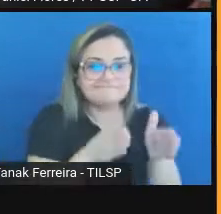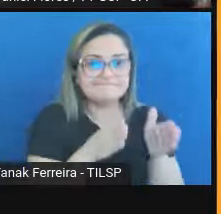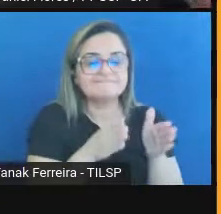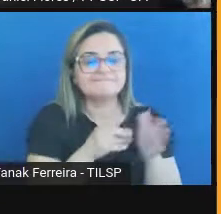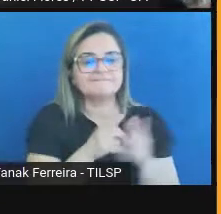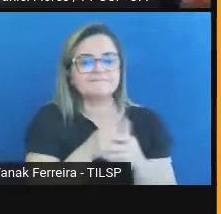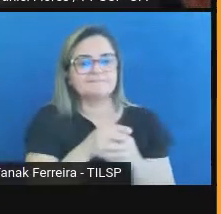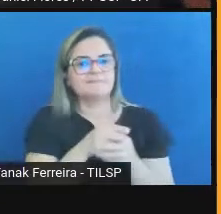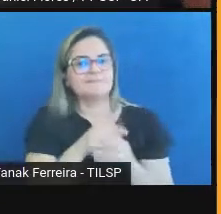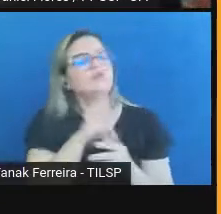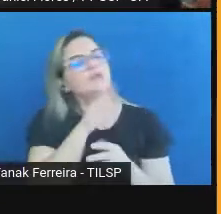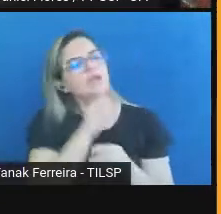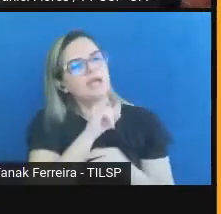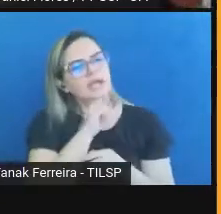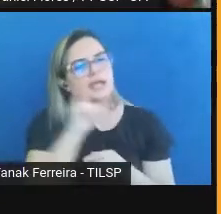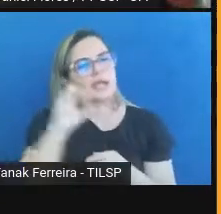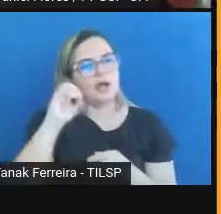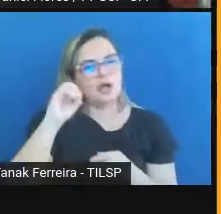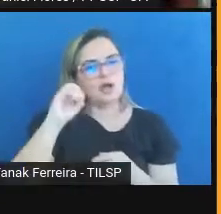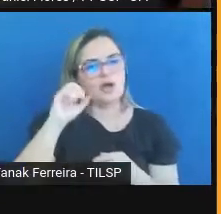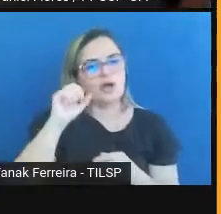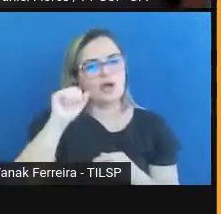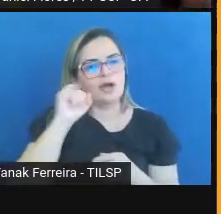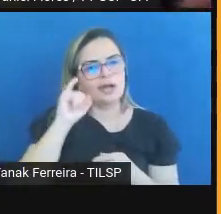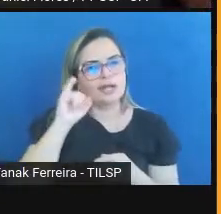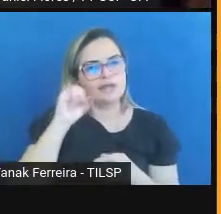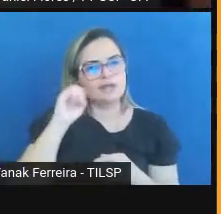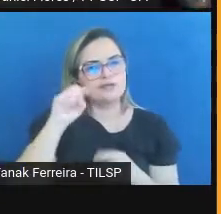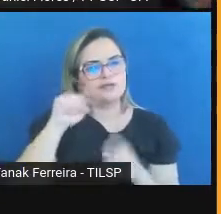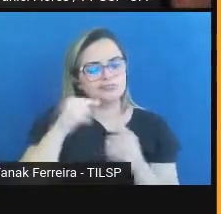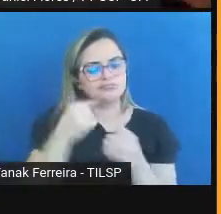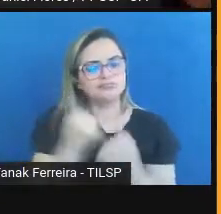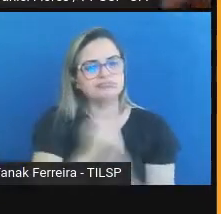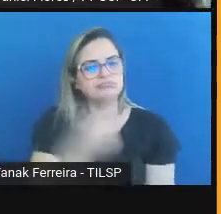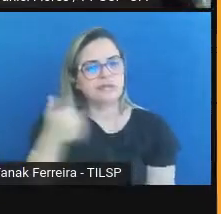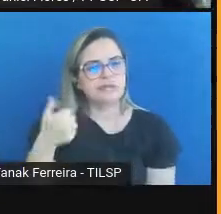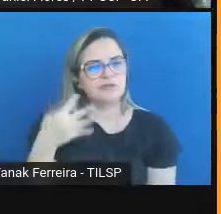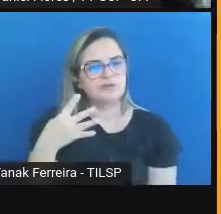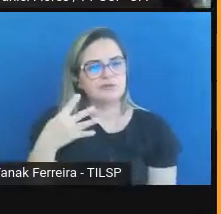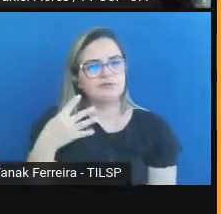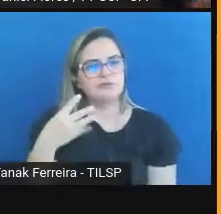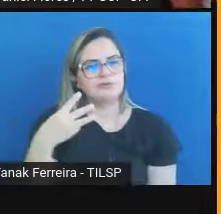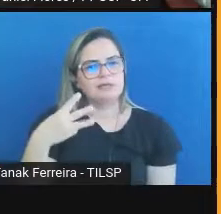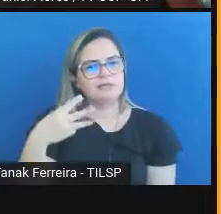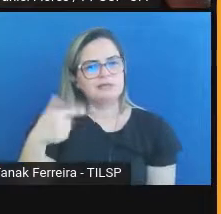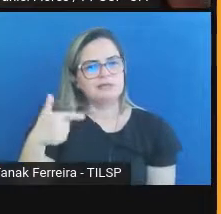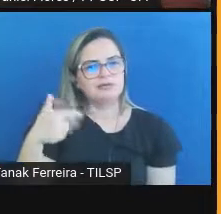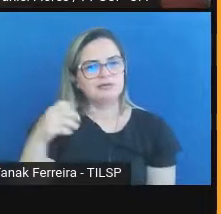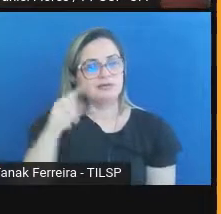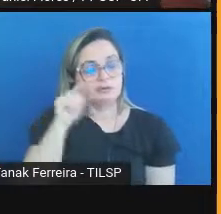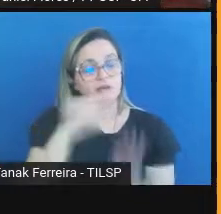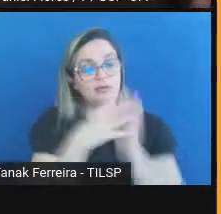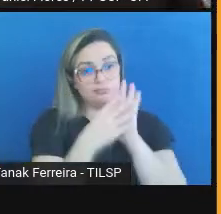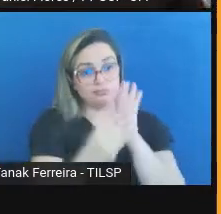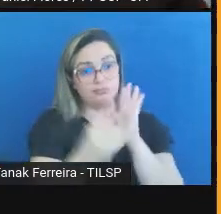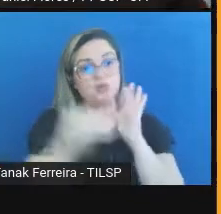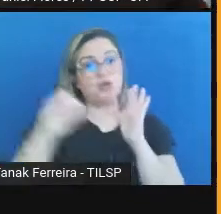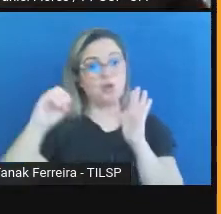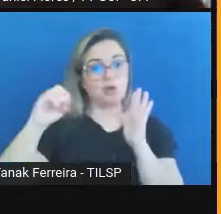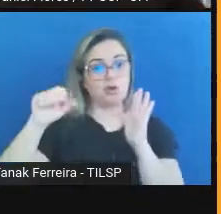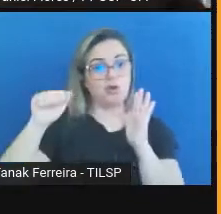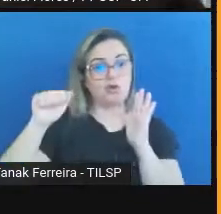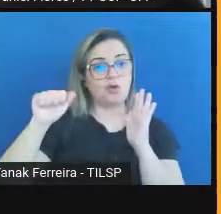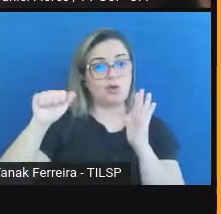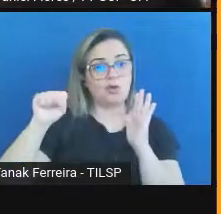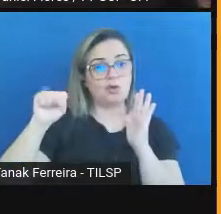14721, que nos apresenta o modelo OAS, um modelo